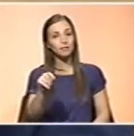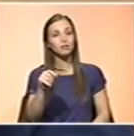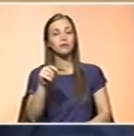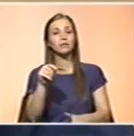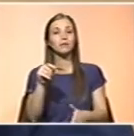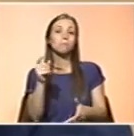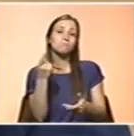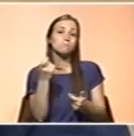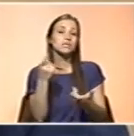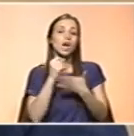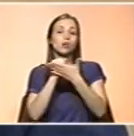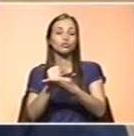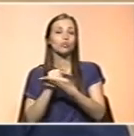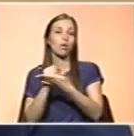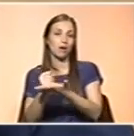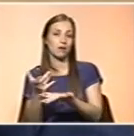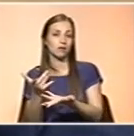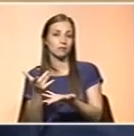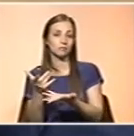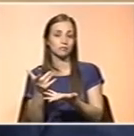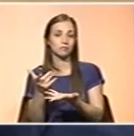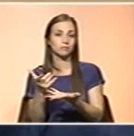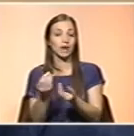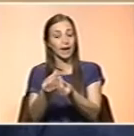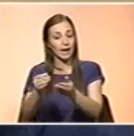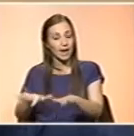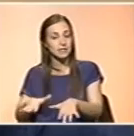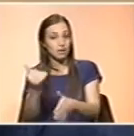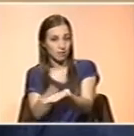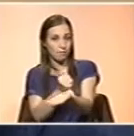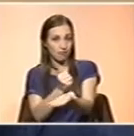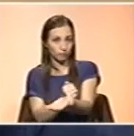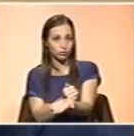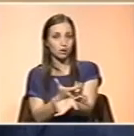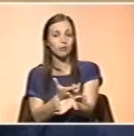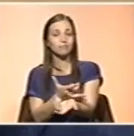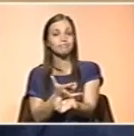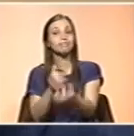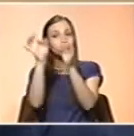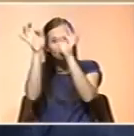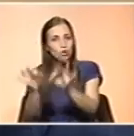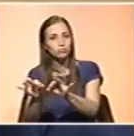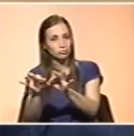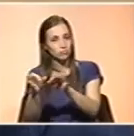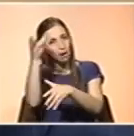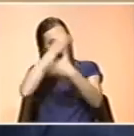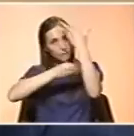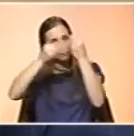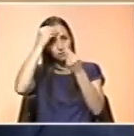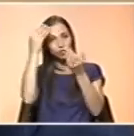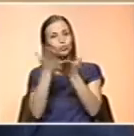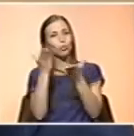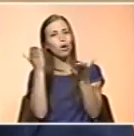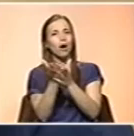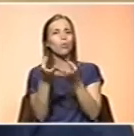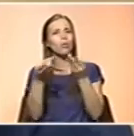que ajudar a pessoa, criança com diabetes a garantir também a aprendizagem escolar de qualidade e